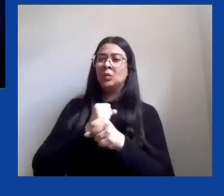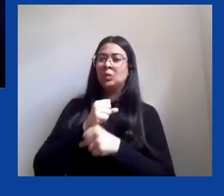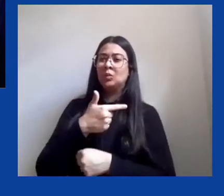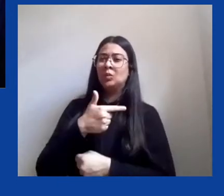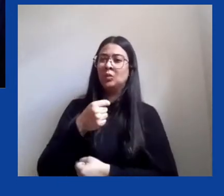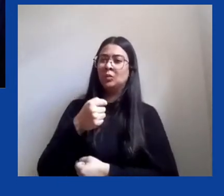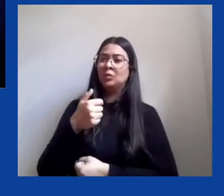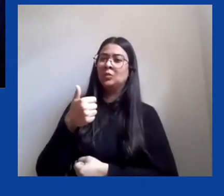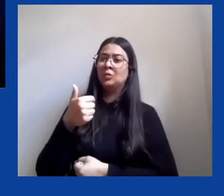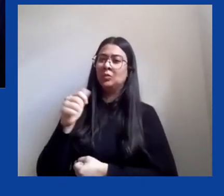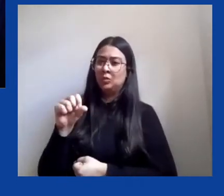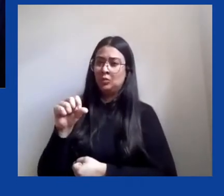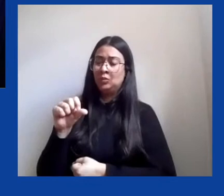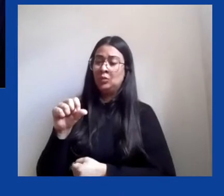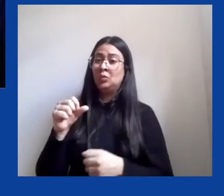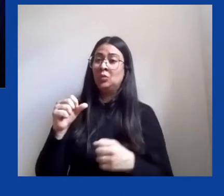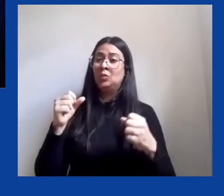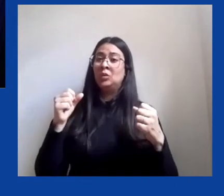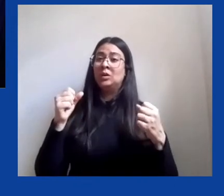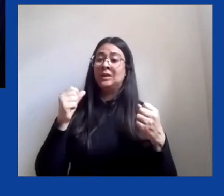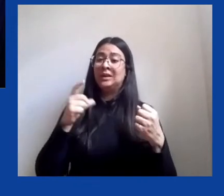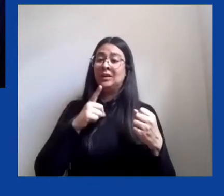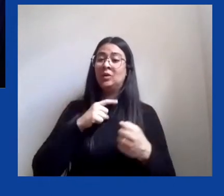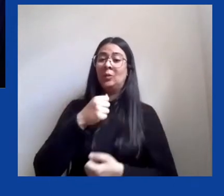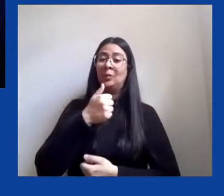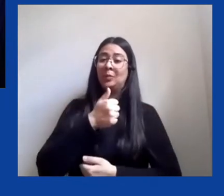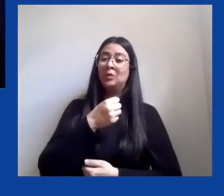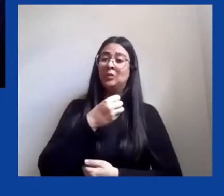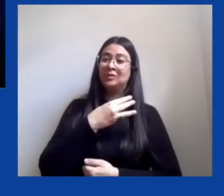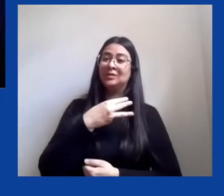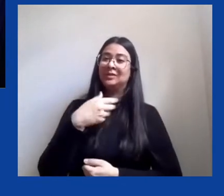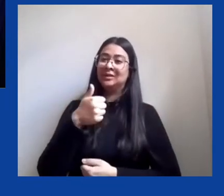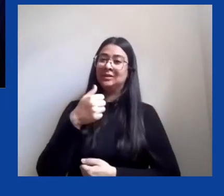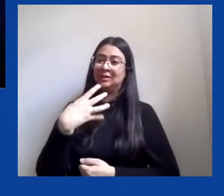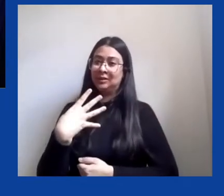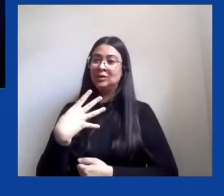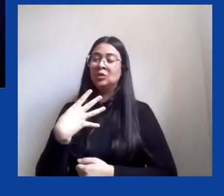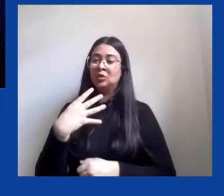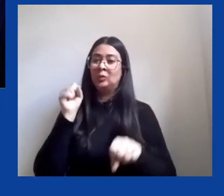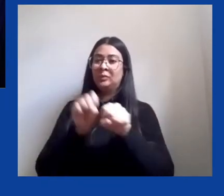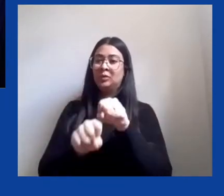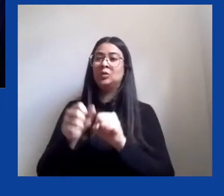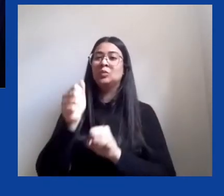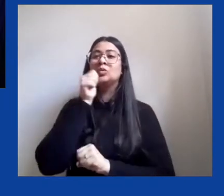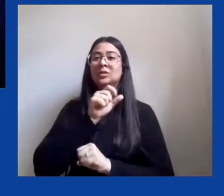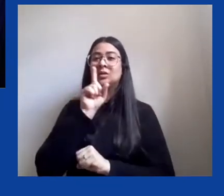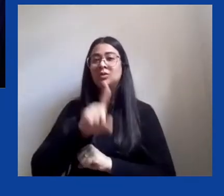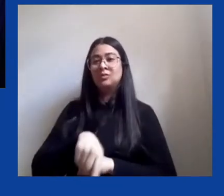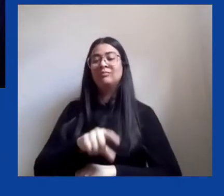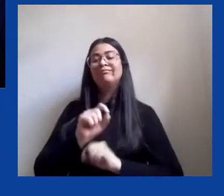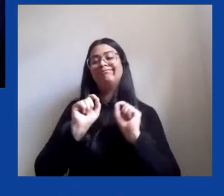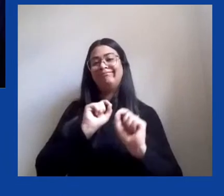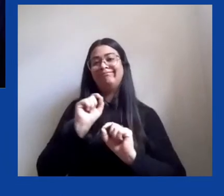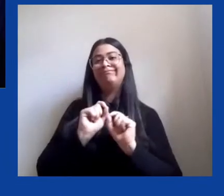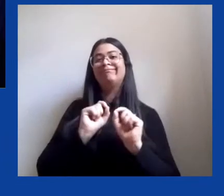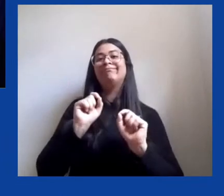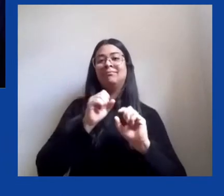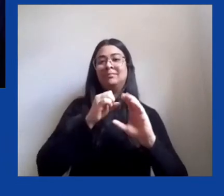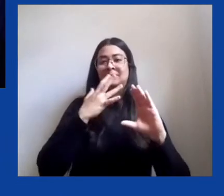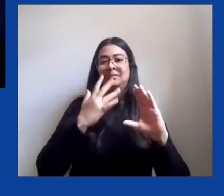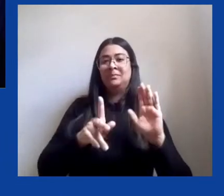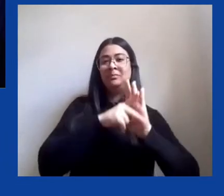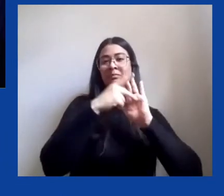.314, ou seja, 35% desses homicídios foram caracterizados como feminicídios,